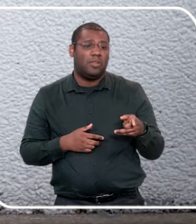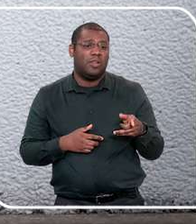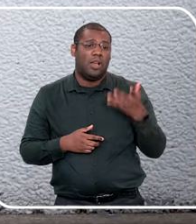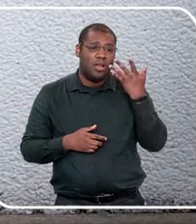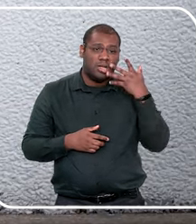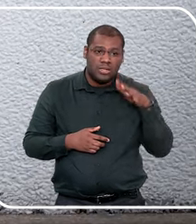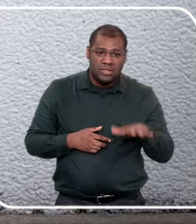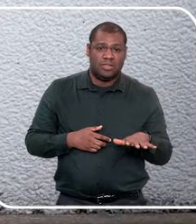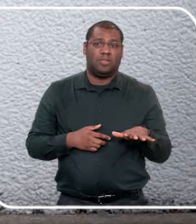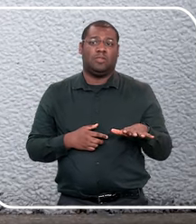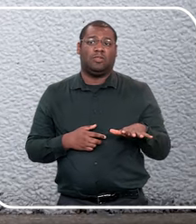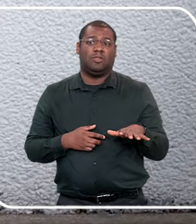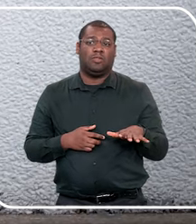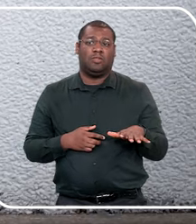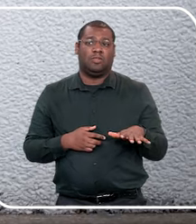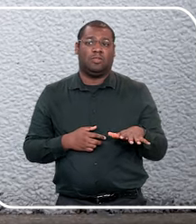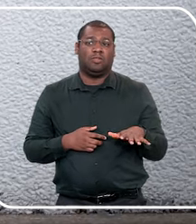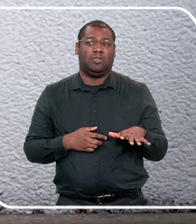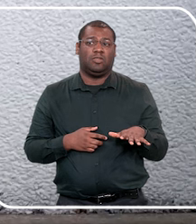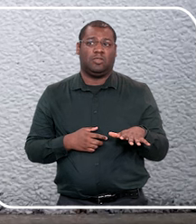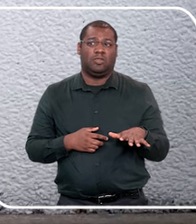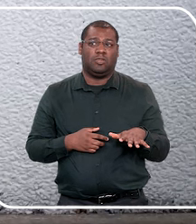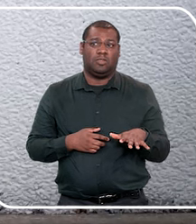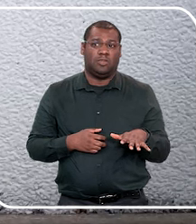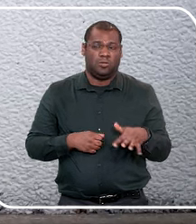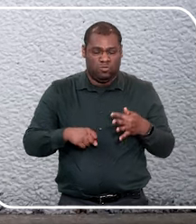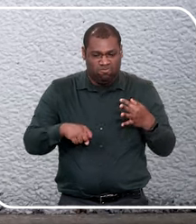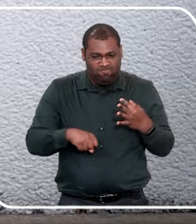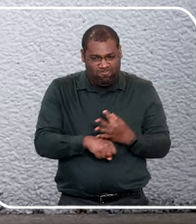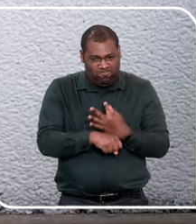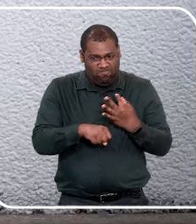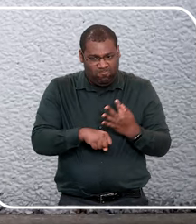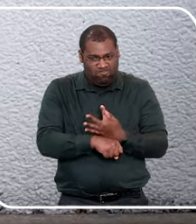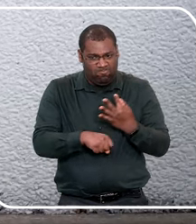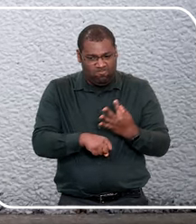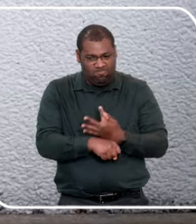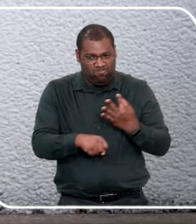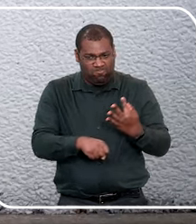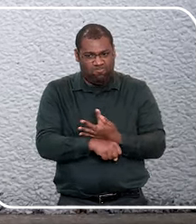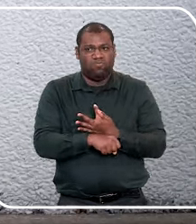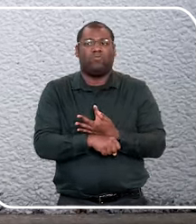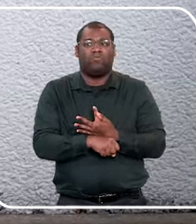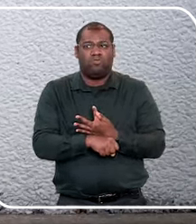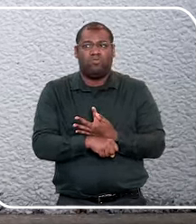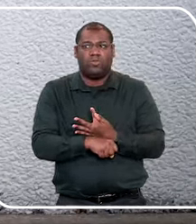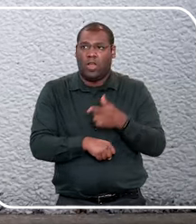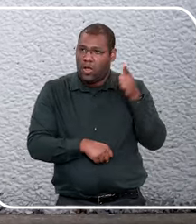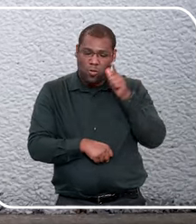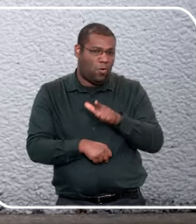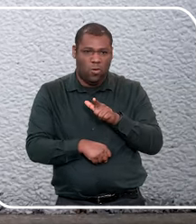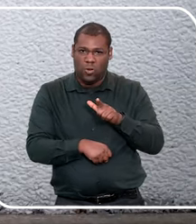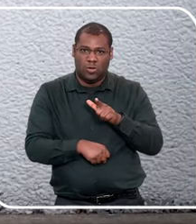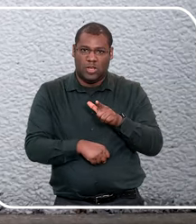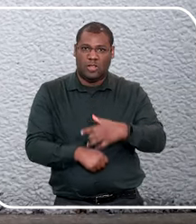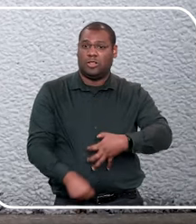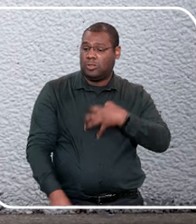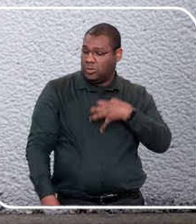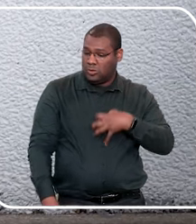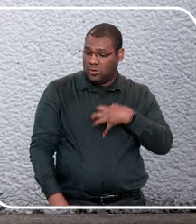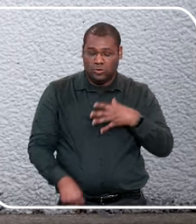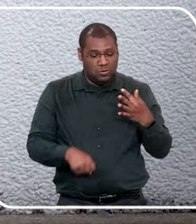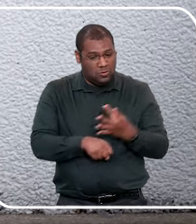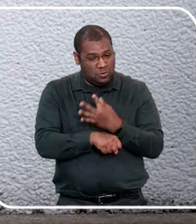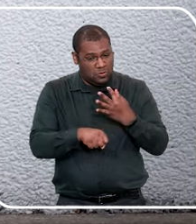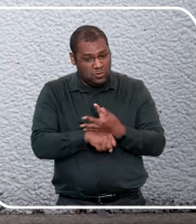conseguiu se controlar, porque depende da idade, ela não tem aquele, é o cérebro formado pra, pra, o controle inibitório, né, pra